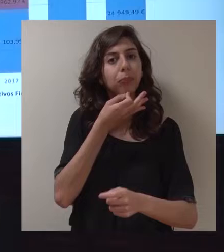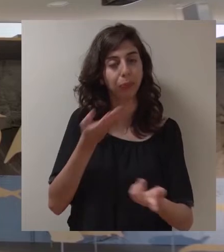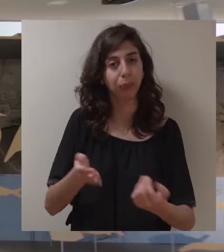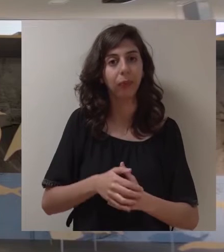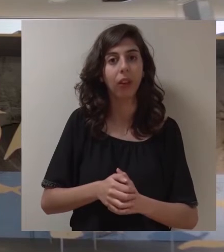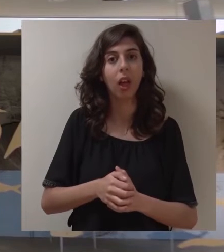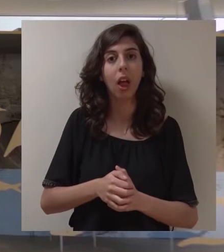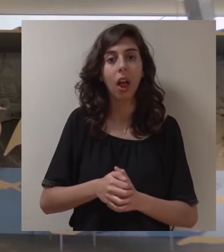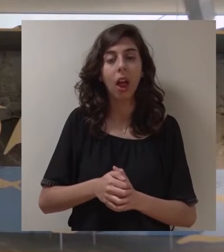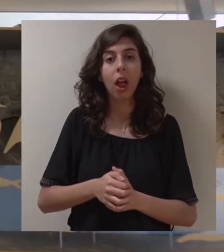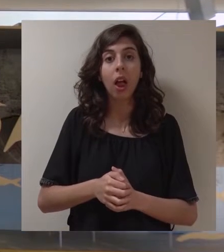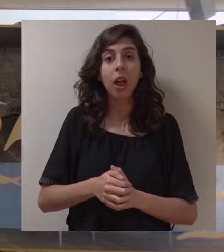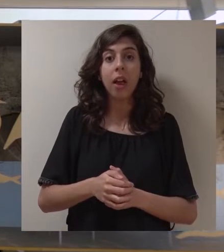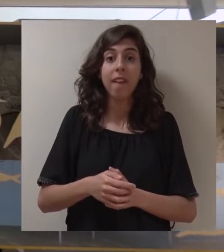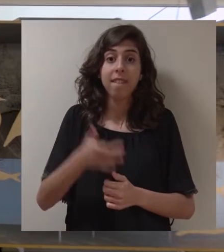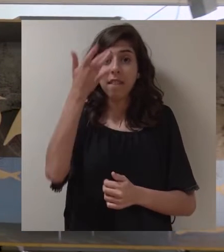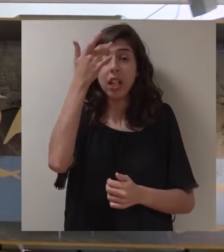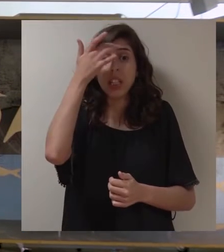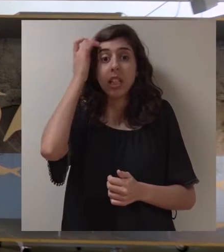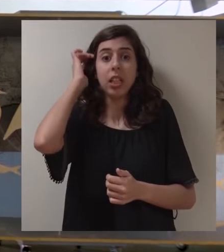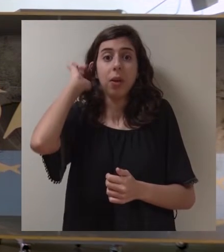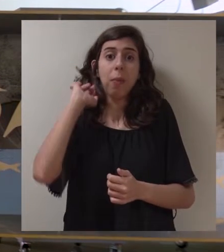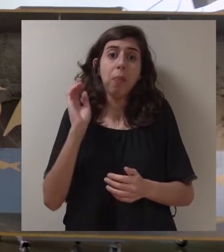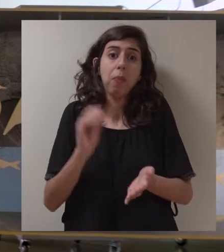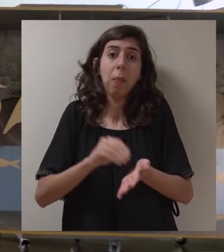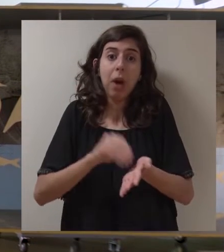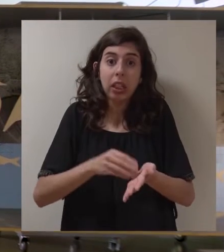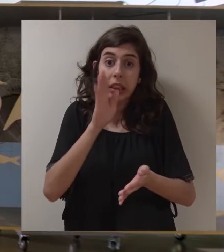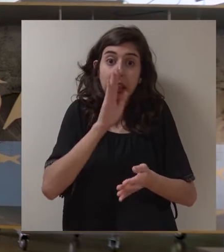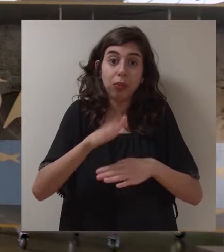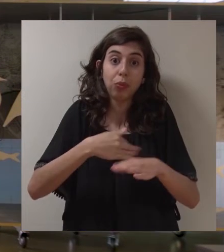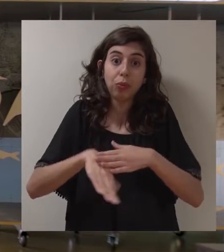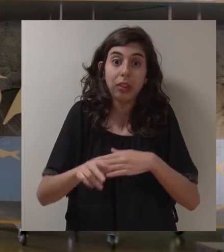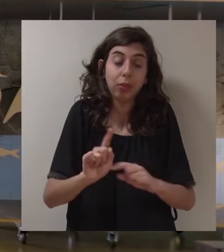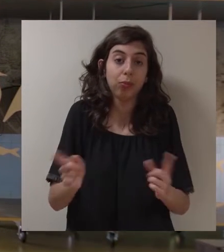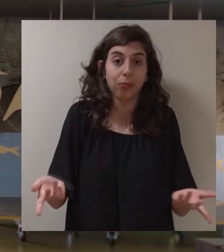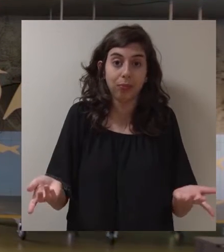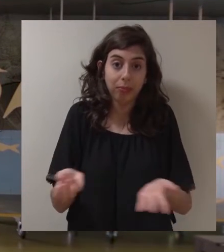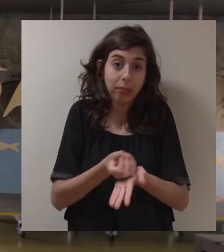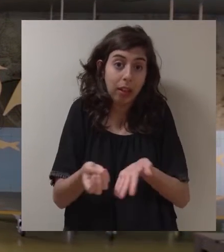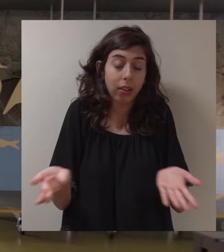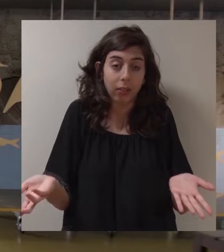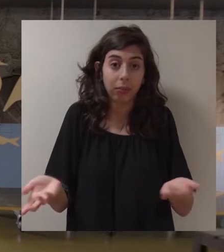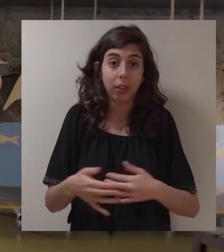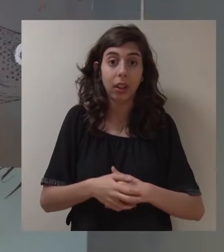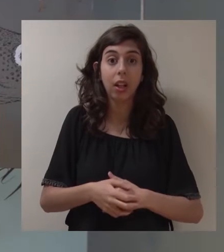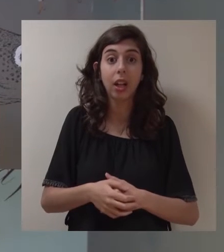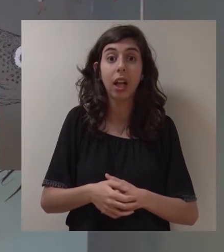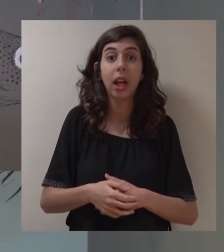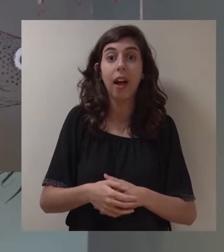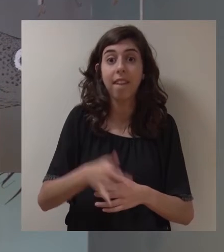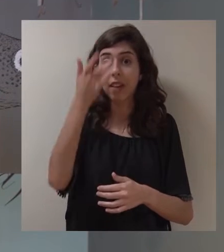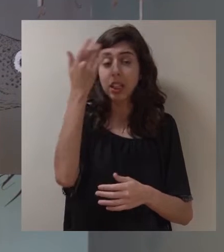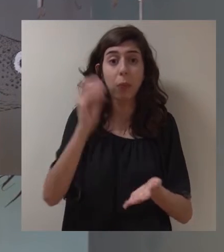investimento, porque também é muito fácil poupar e apresentar boas contas se não fizermos nada. Como é